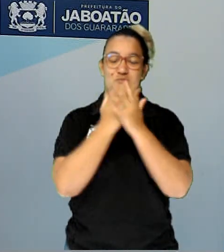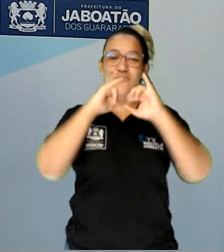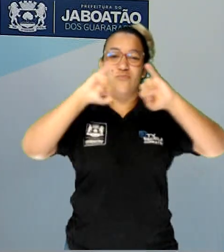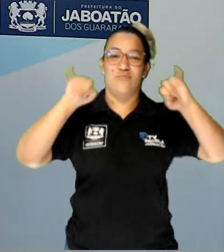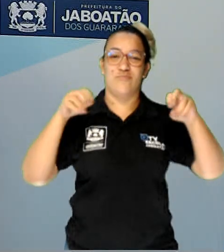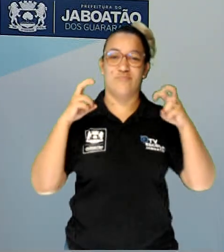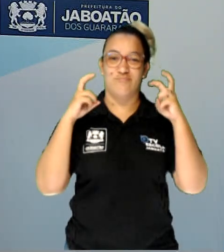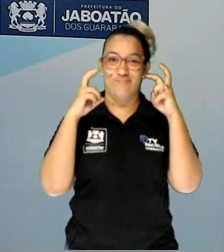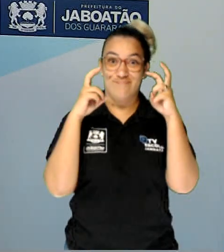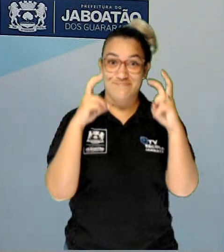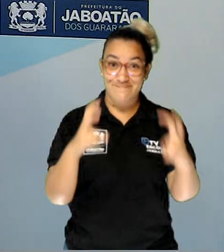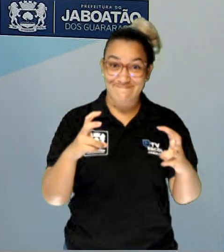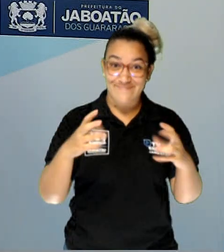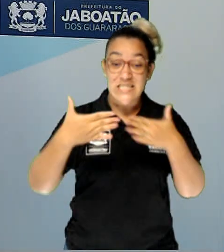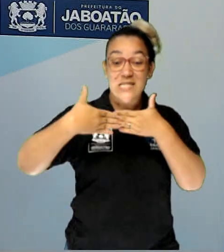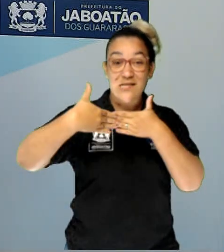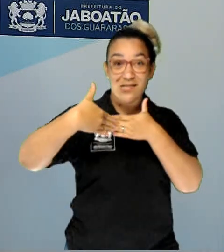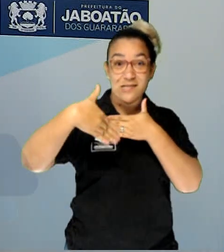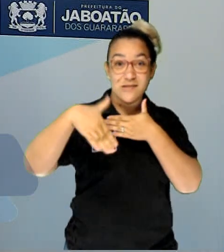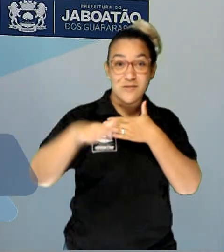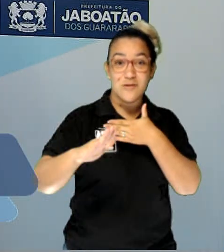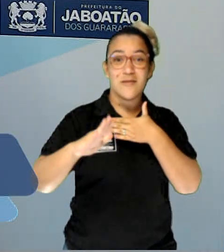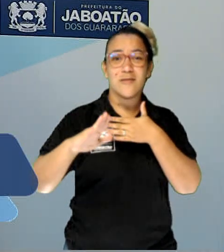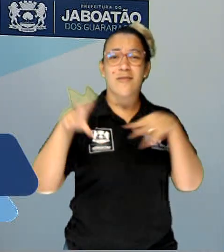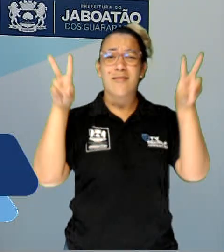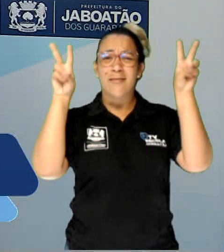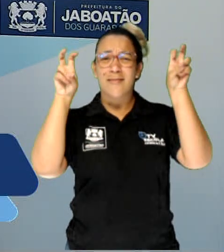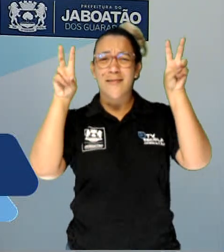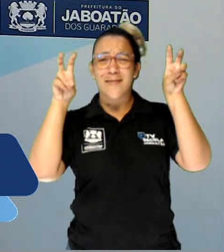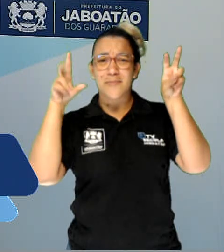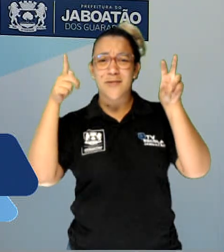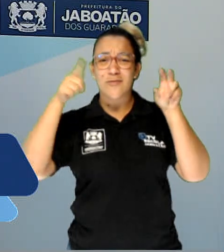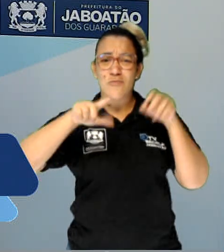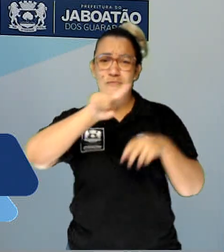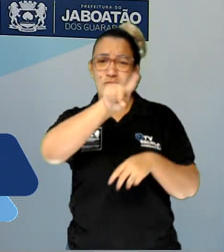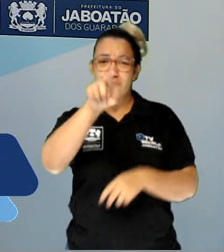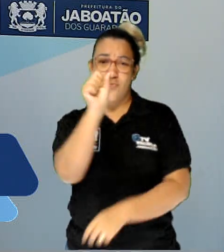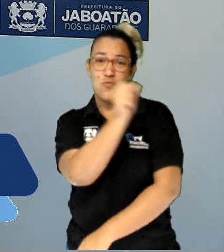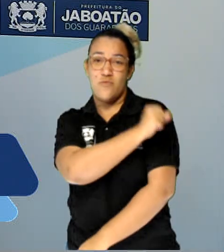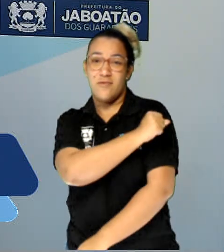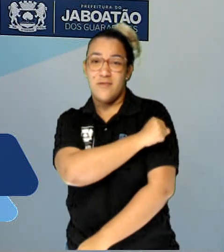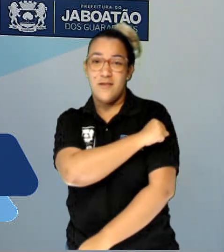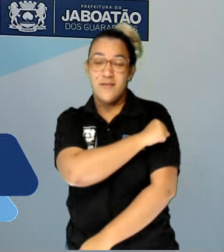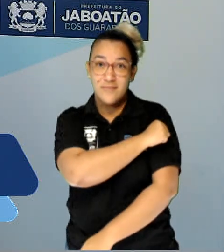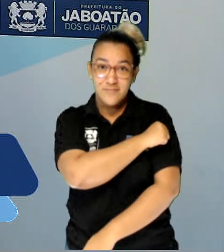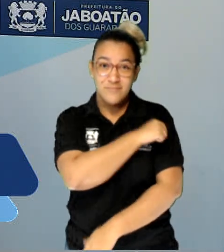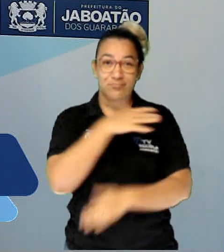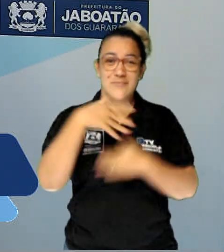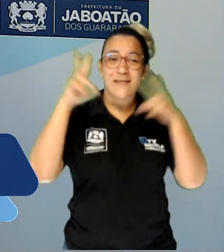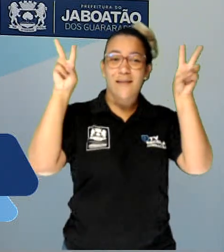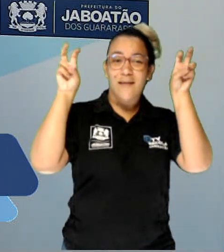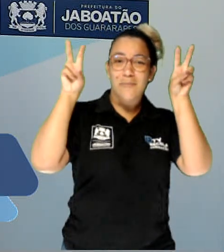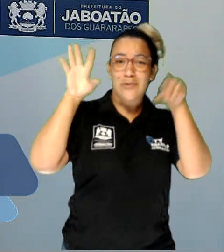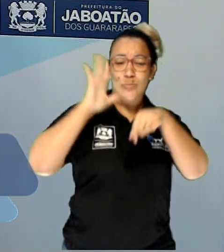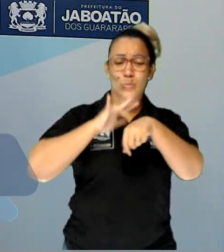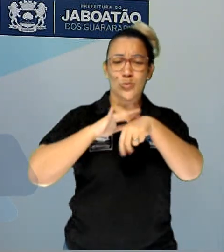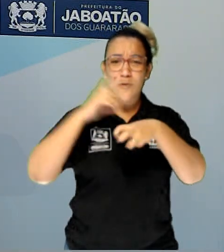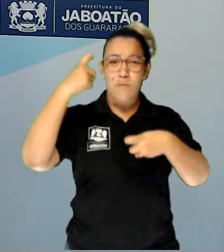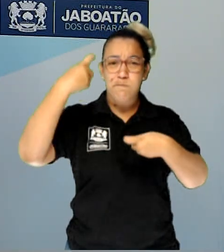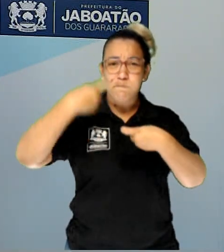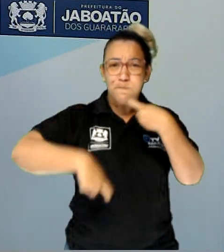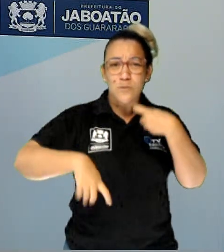Então a gente já vai seguindo aqui com mais um assunto dos oitavos anos, né? Que a gente vai falar sobre doenças